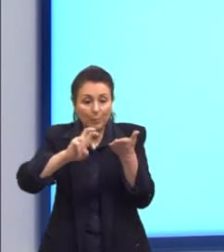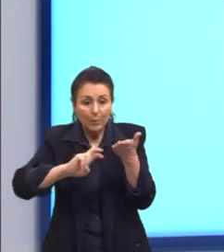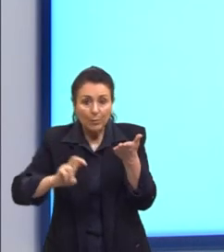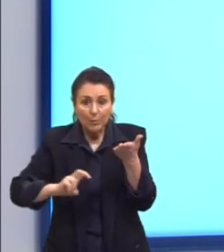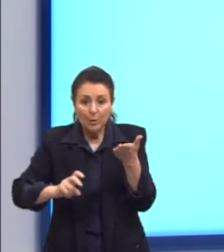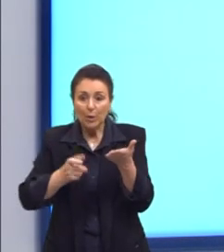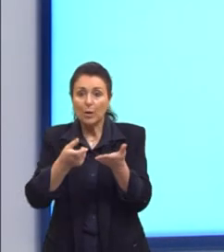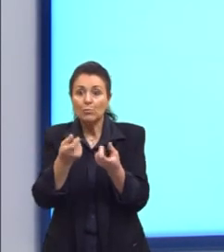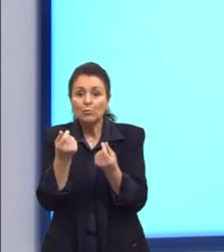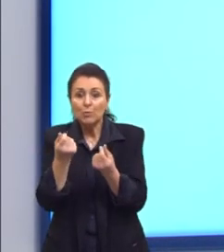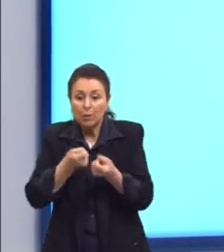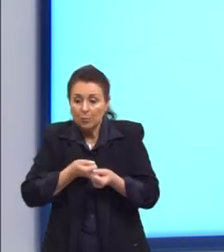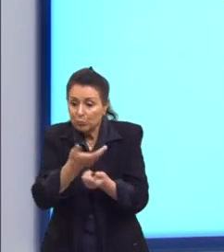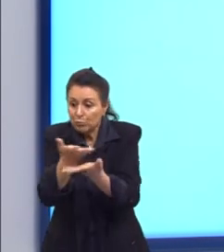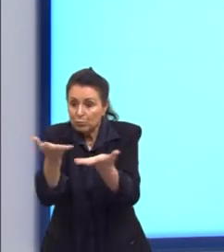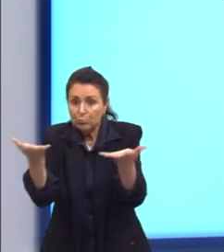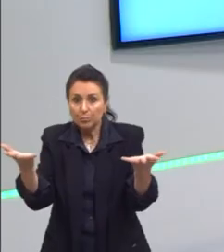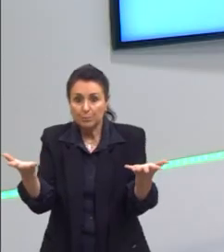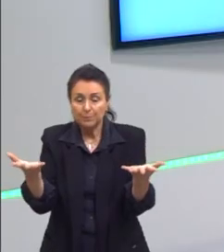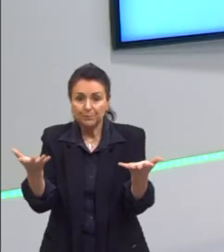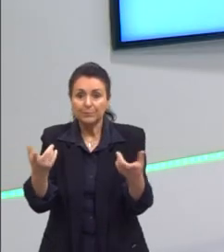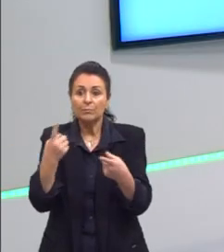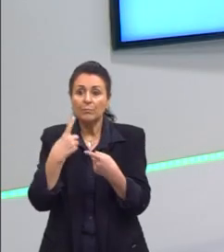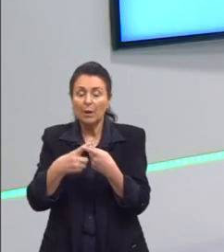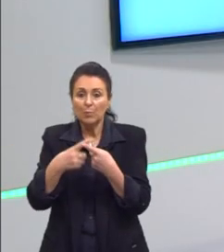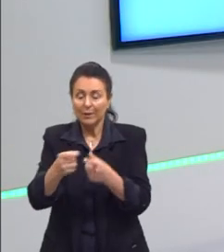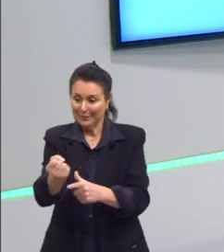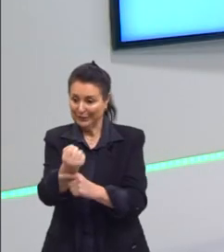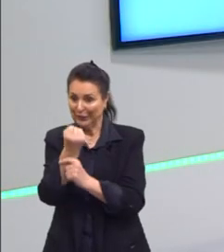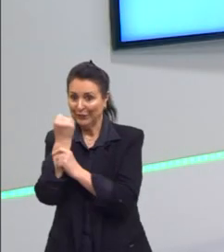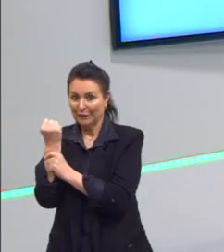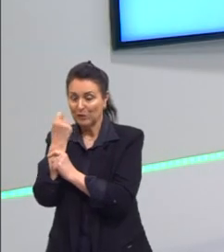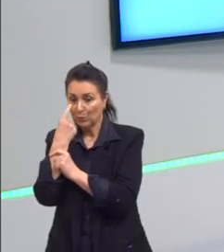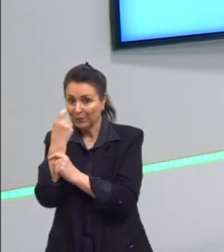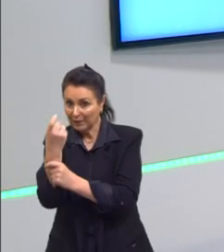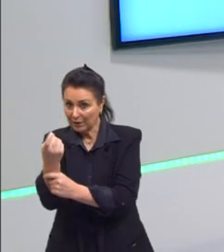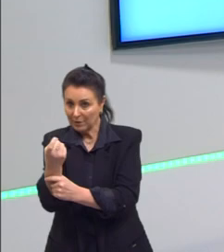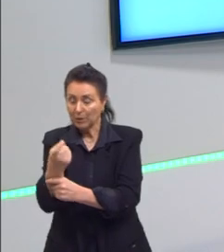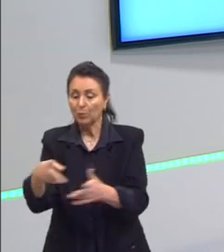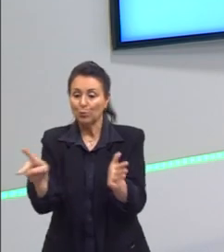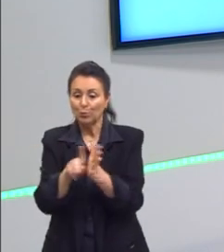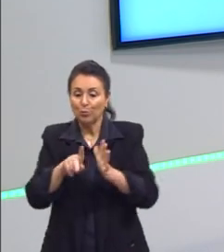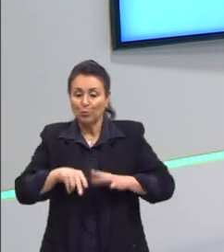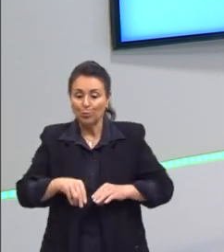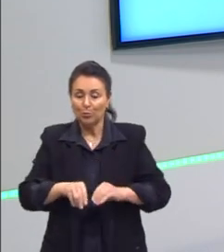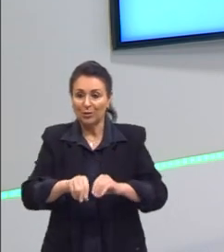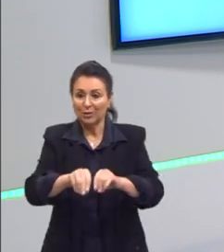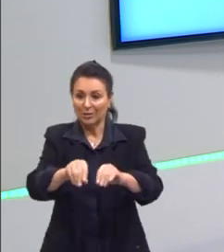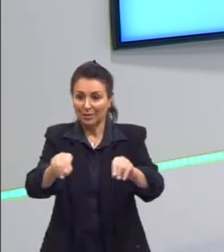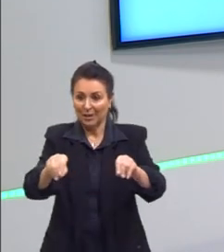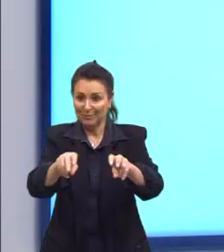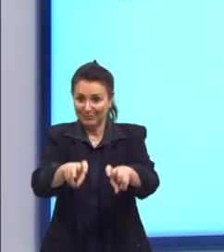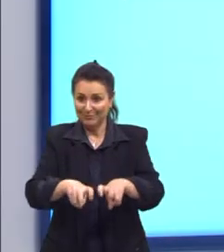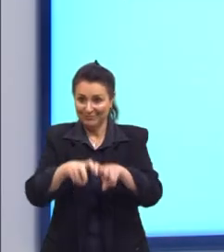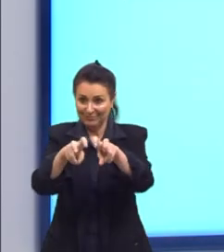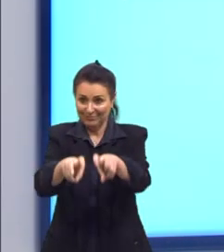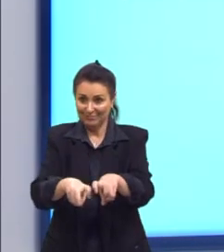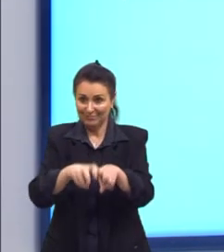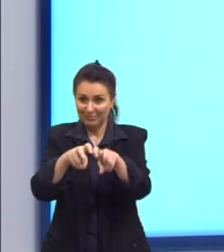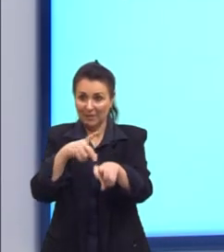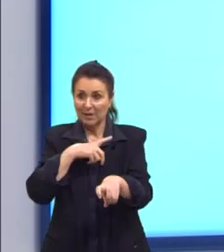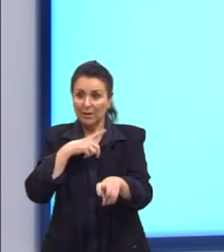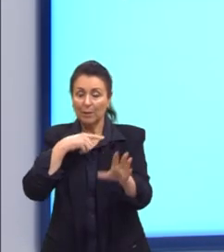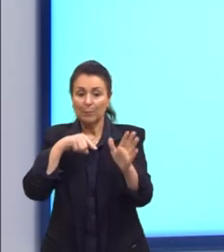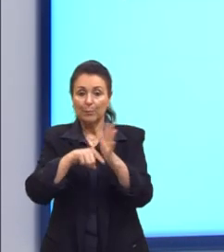Velha. E, em parte, também porque ele tentava defender o interesse desses fazendeiros. E aqui a gente tem a